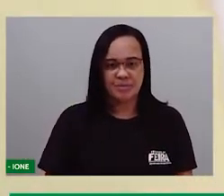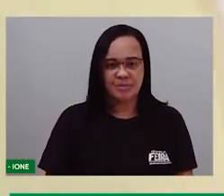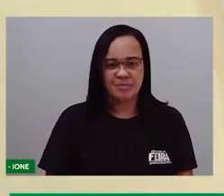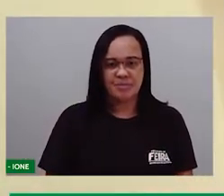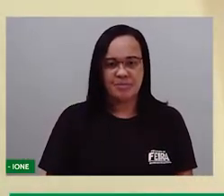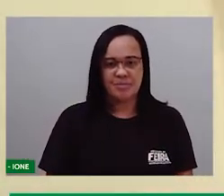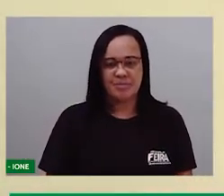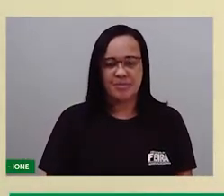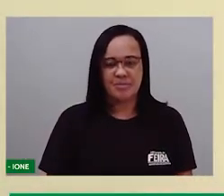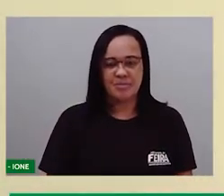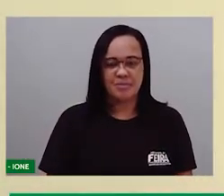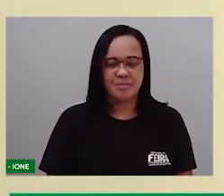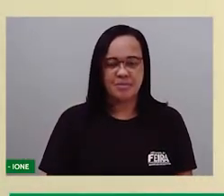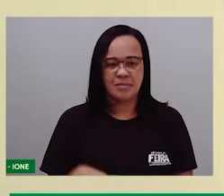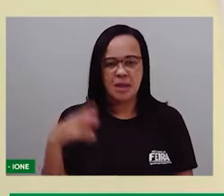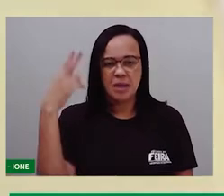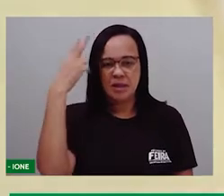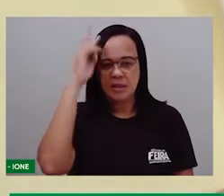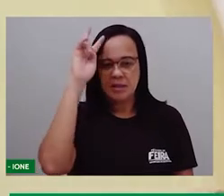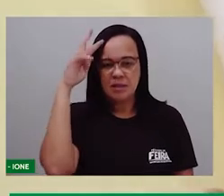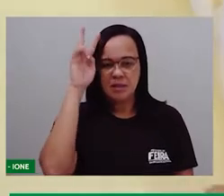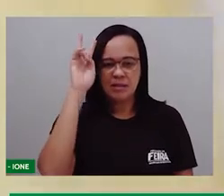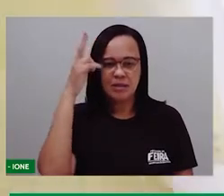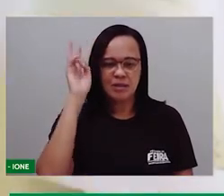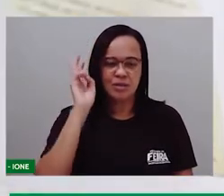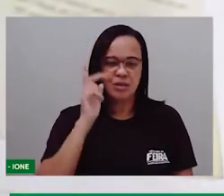Que história de caçador é essa?